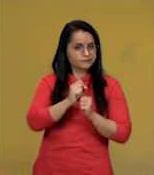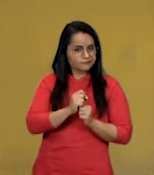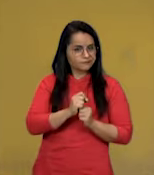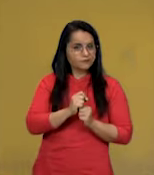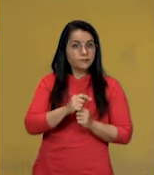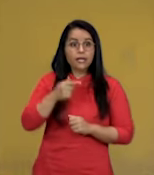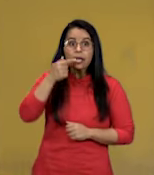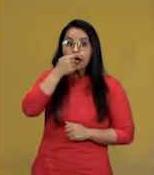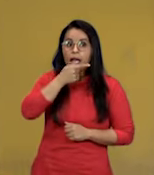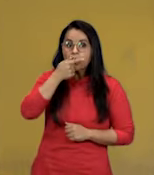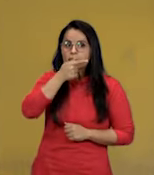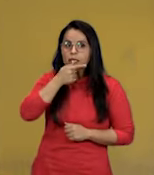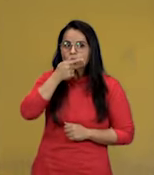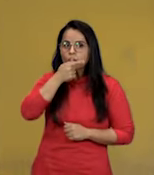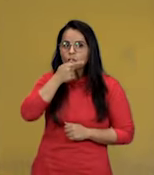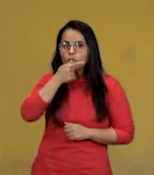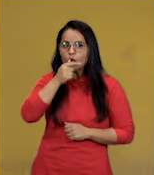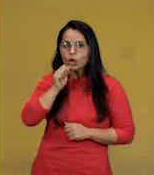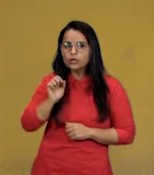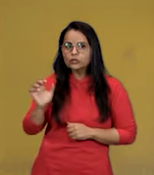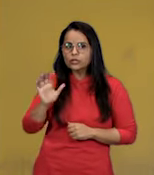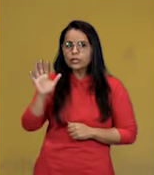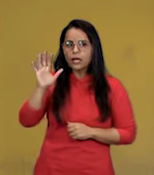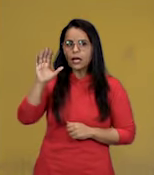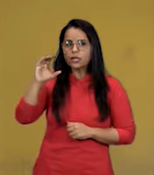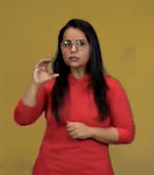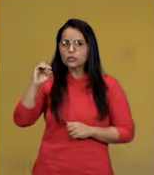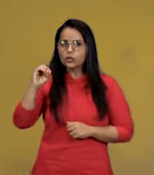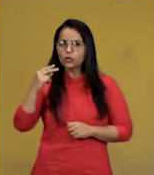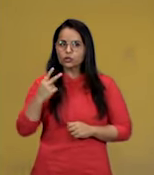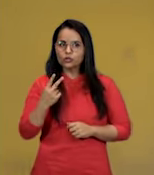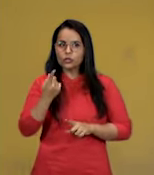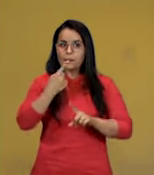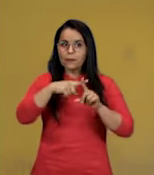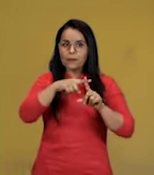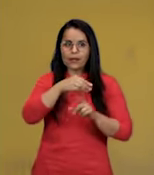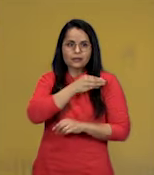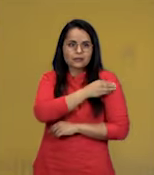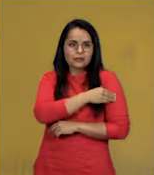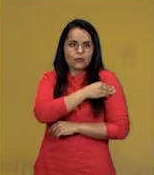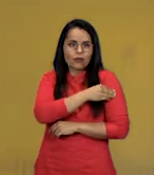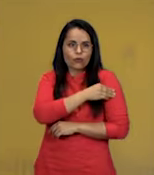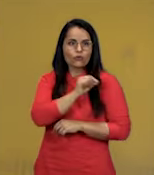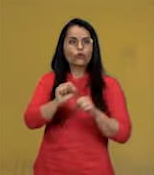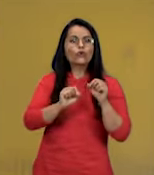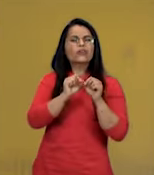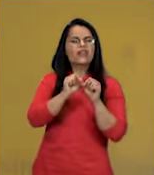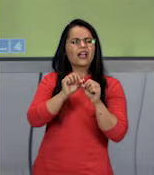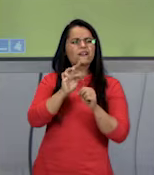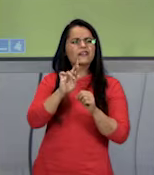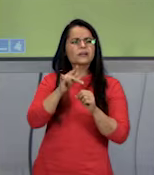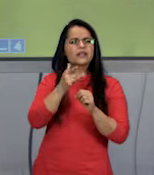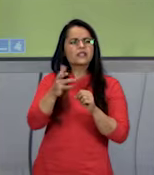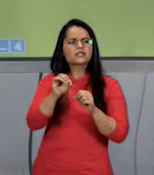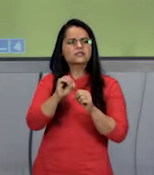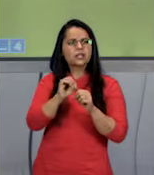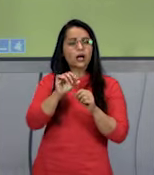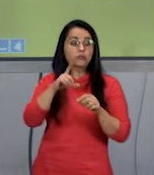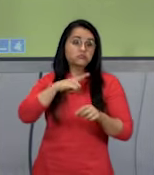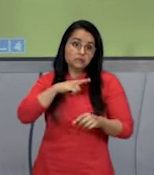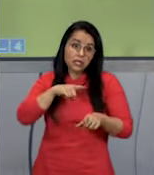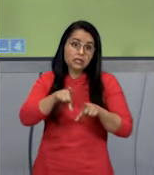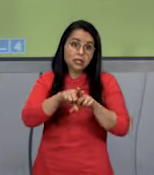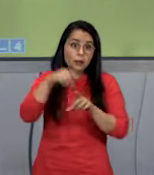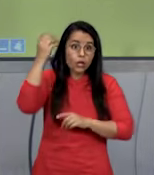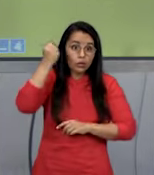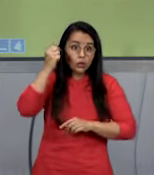vai formar gás carbônico, mais álcool. No caso da fermentação alcoólica, existe fermentação lática também.